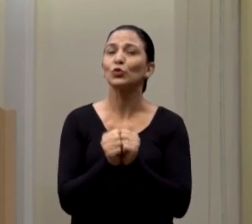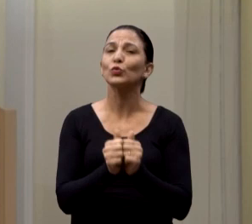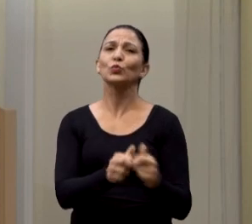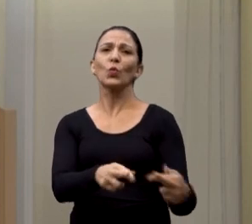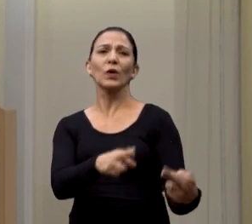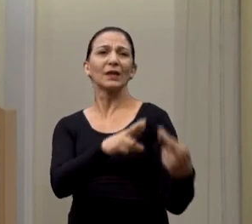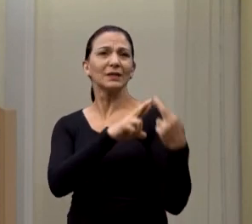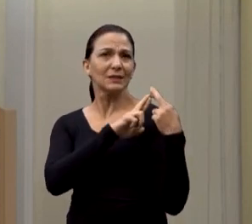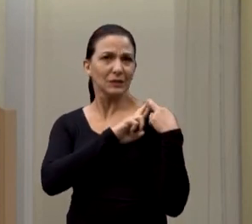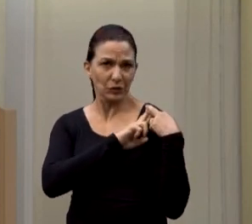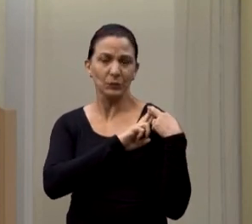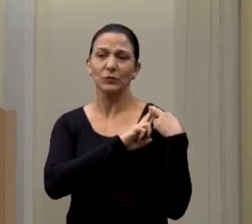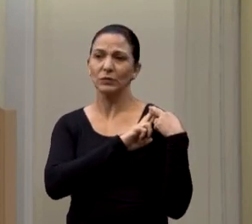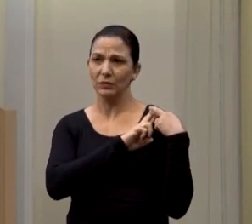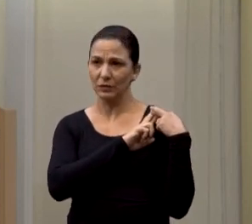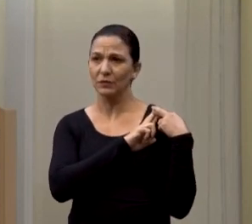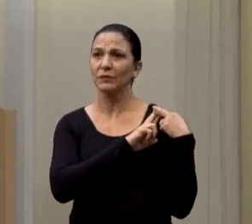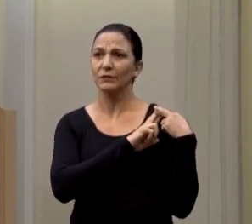responsável.